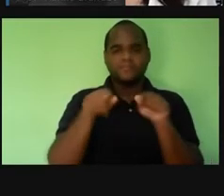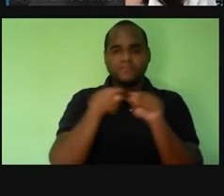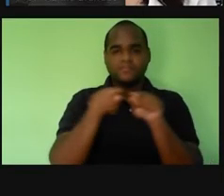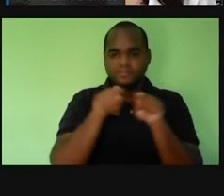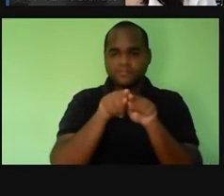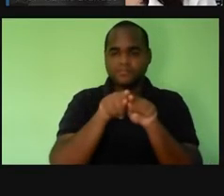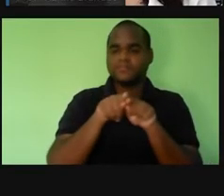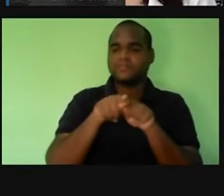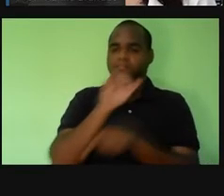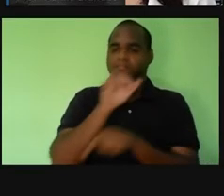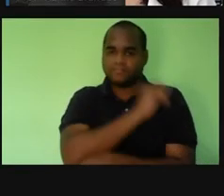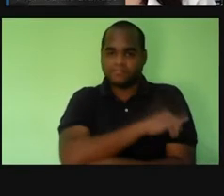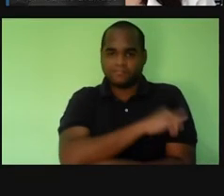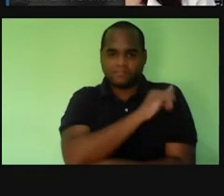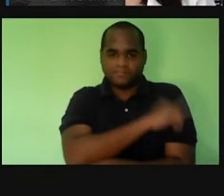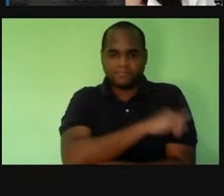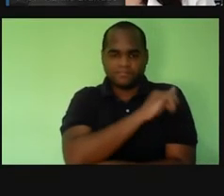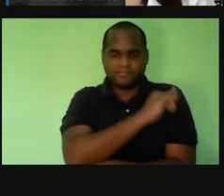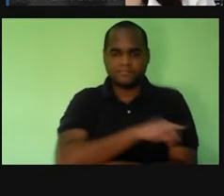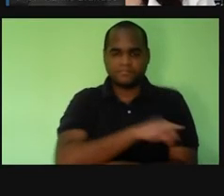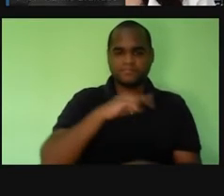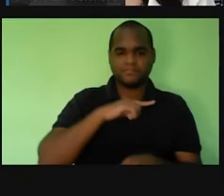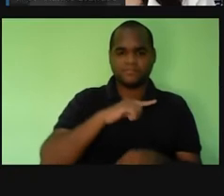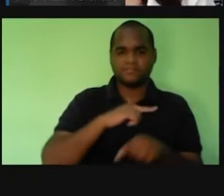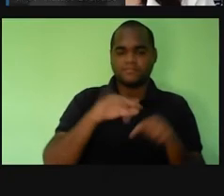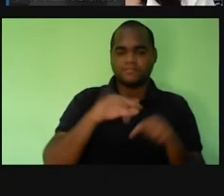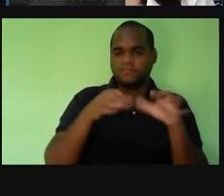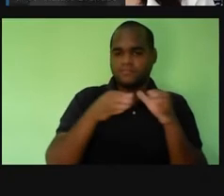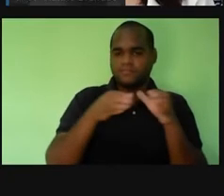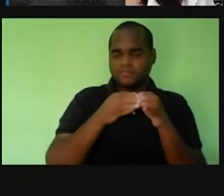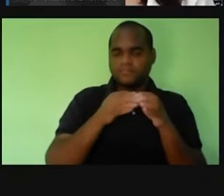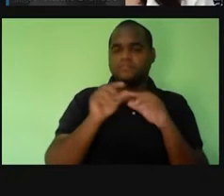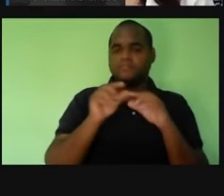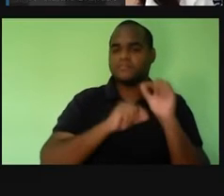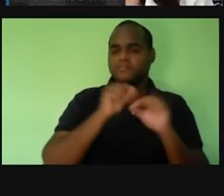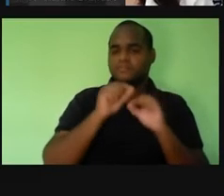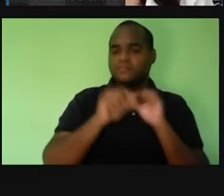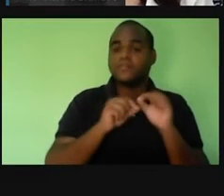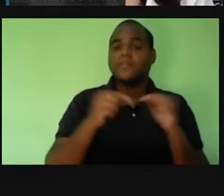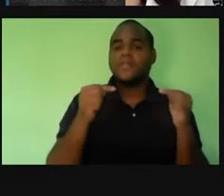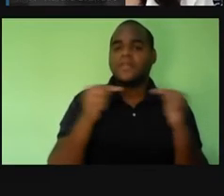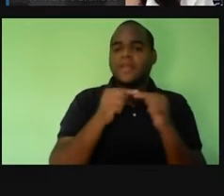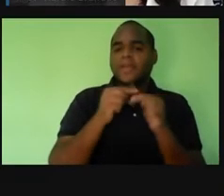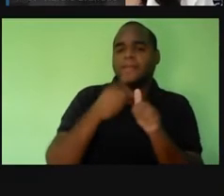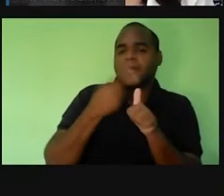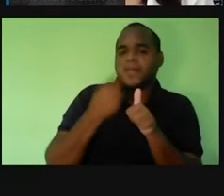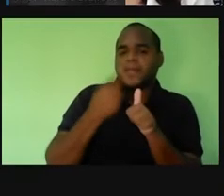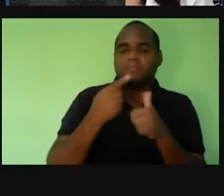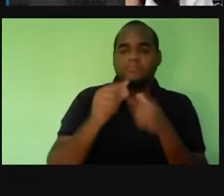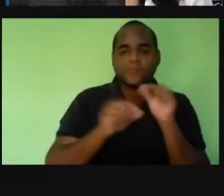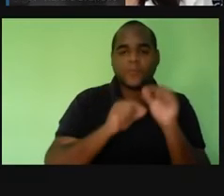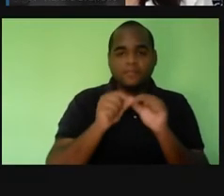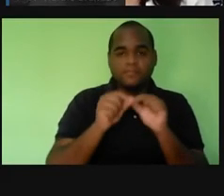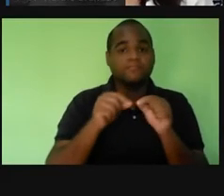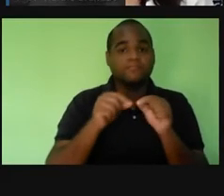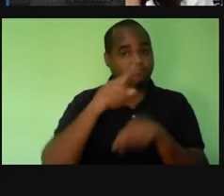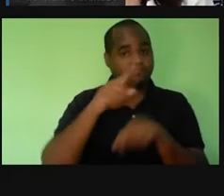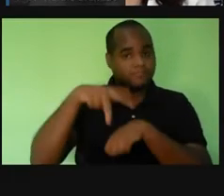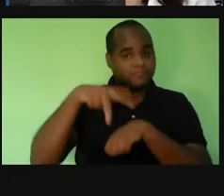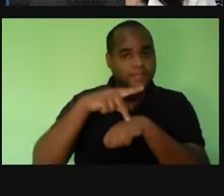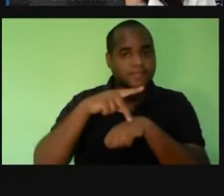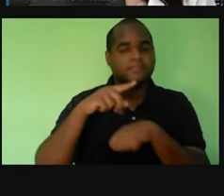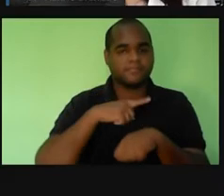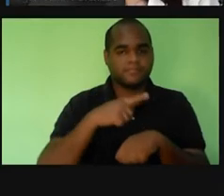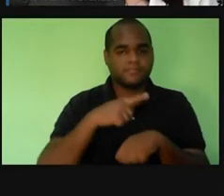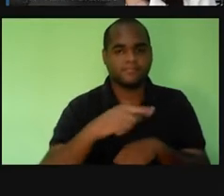em maio de 1900, os dois institutos já haviam produzido os primeiros soros antipestosos do país, tá?